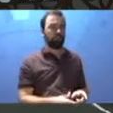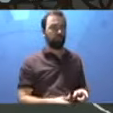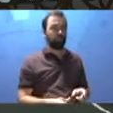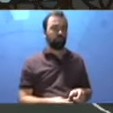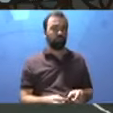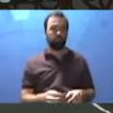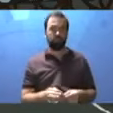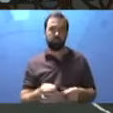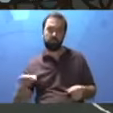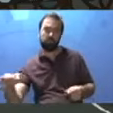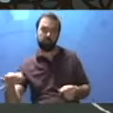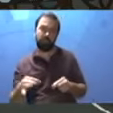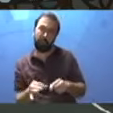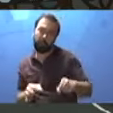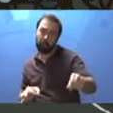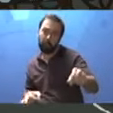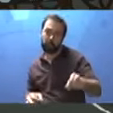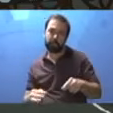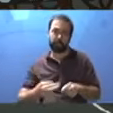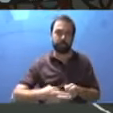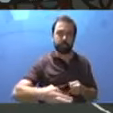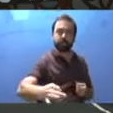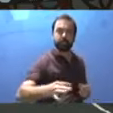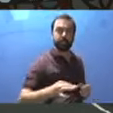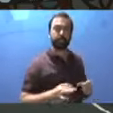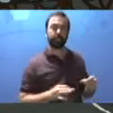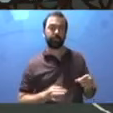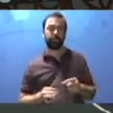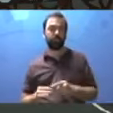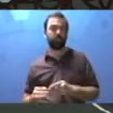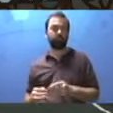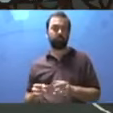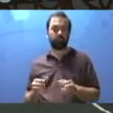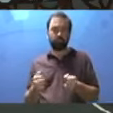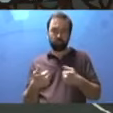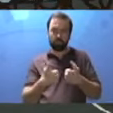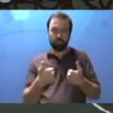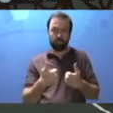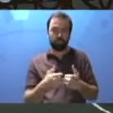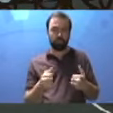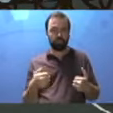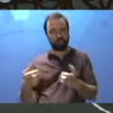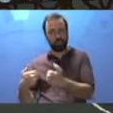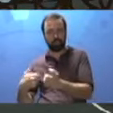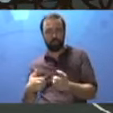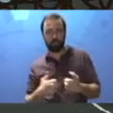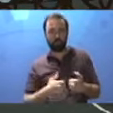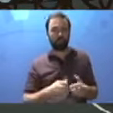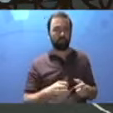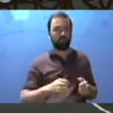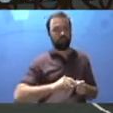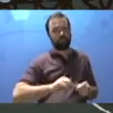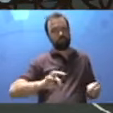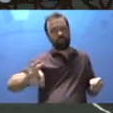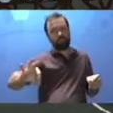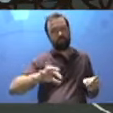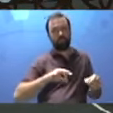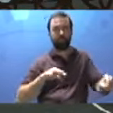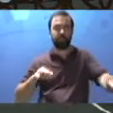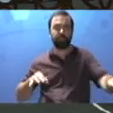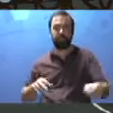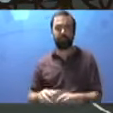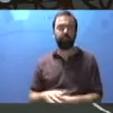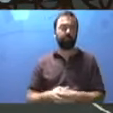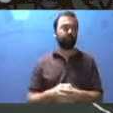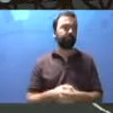Ali, a que eu mostrei, eu sei para cá, o que tem para cá, o que tem para cá, o que fica perto do quê. Eu vejo esses espaços